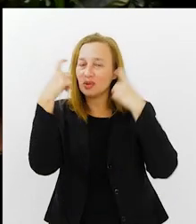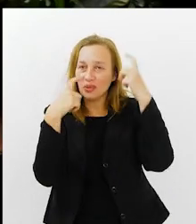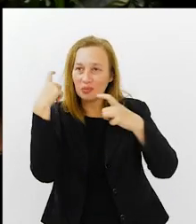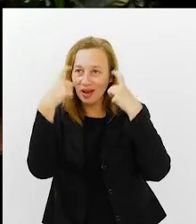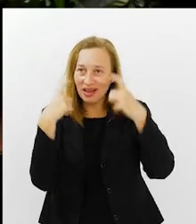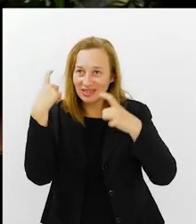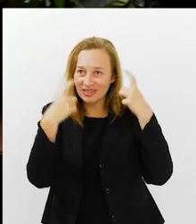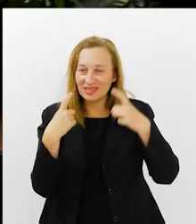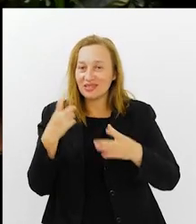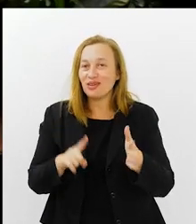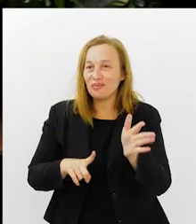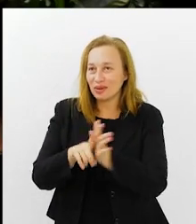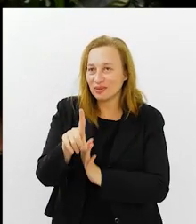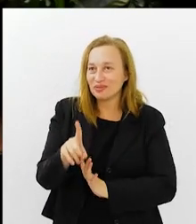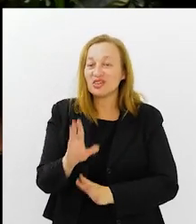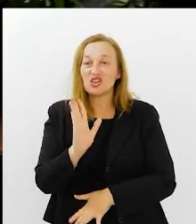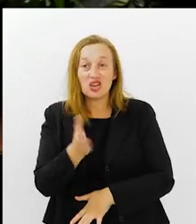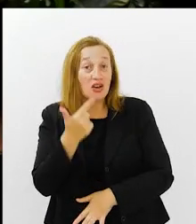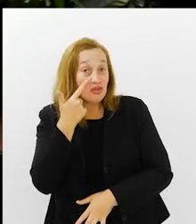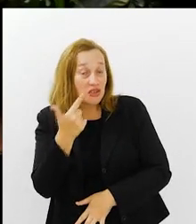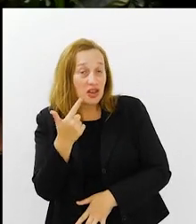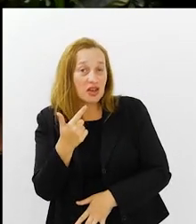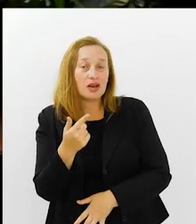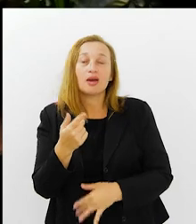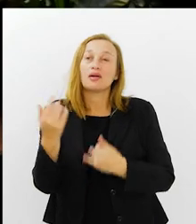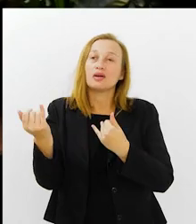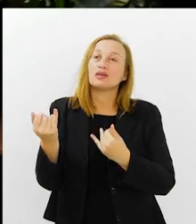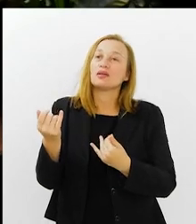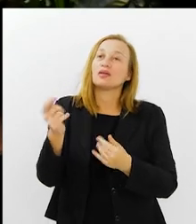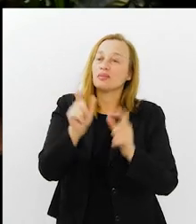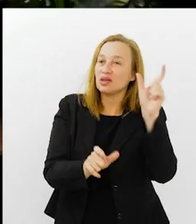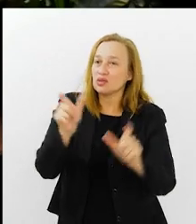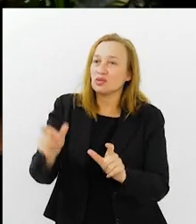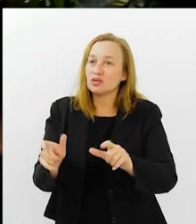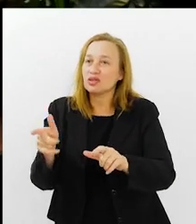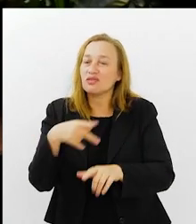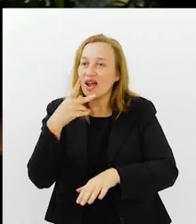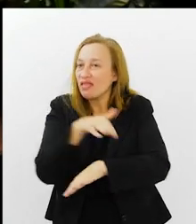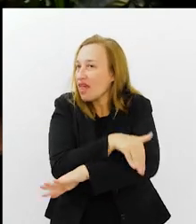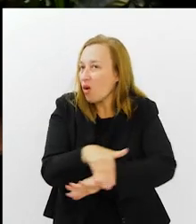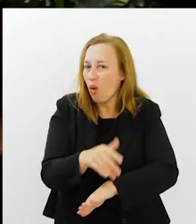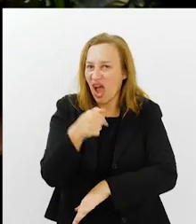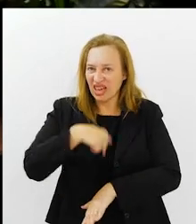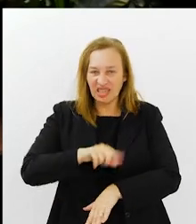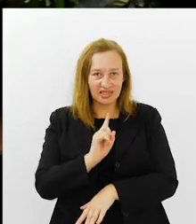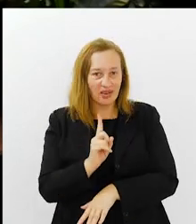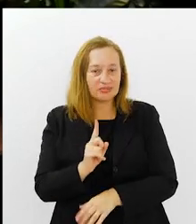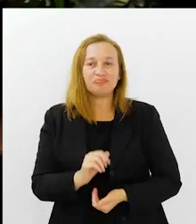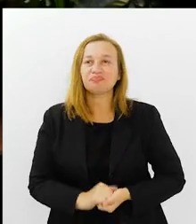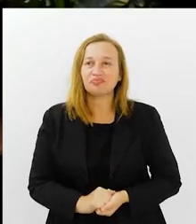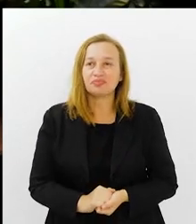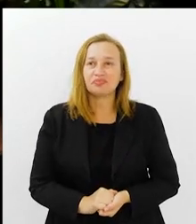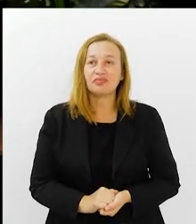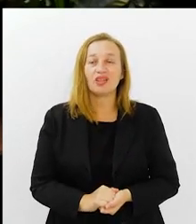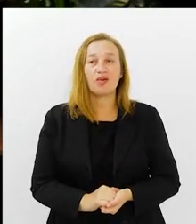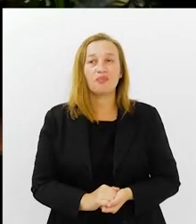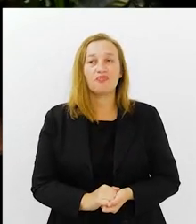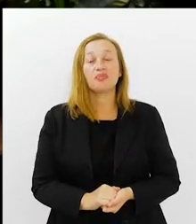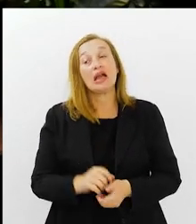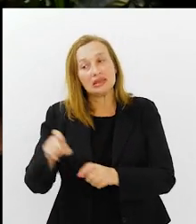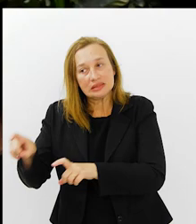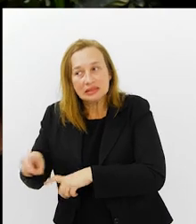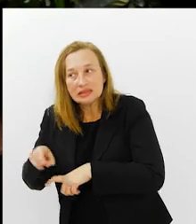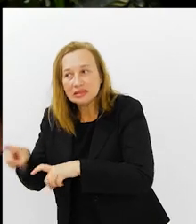estou preocupado com essa pergunta, porque eu já vi pessoas comentarem isso nas ruas. E não é só aqui, não.